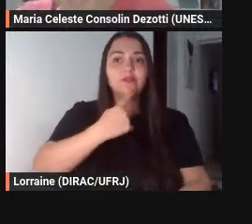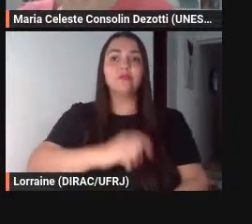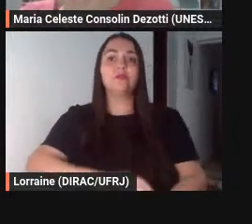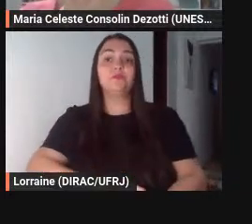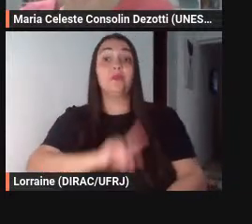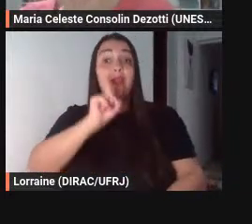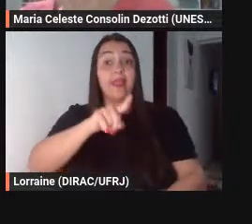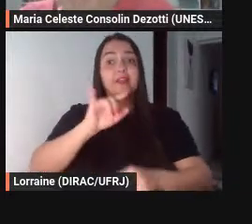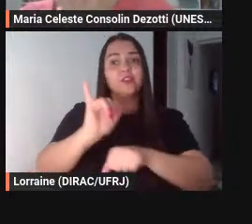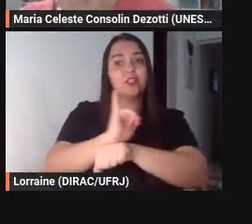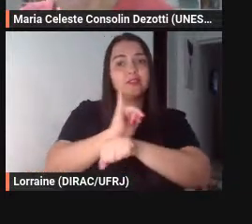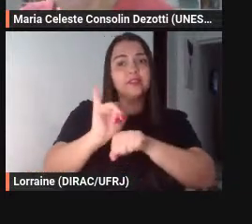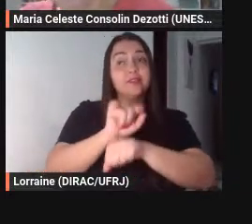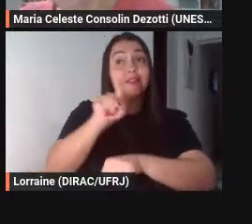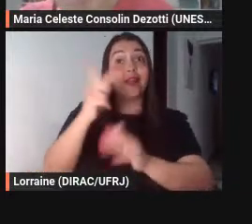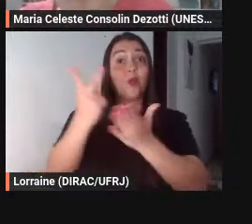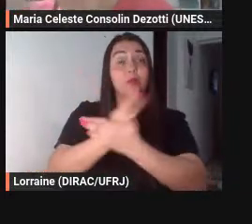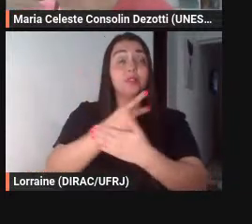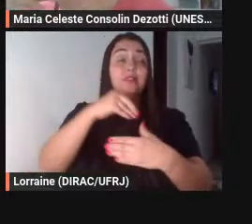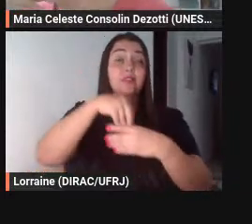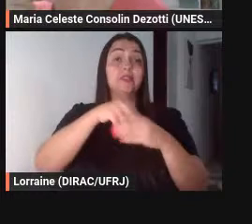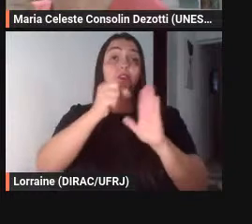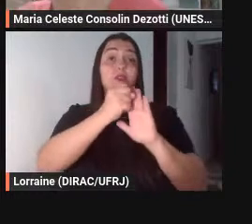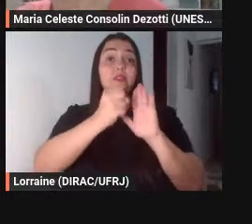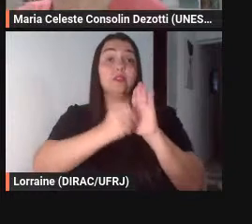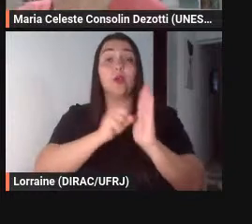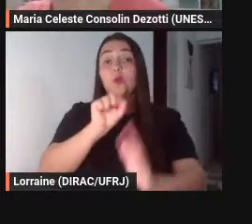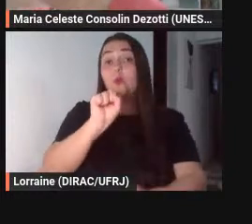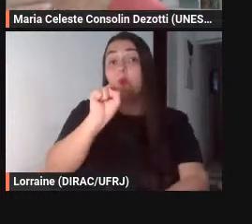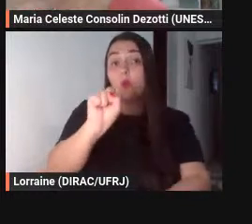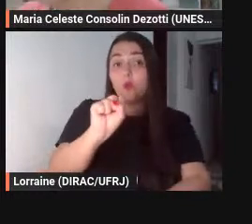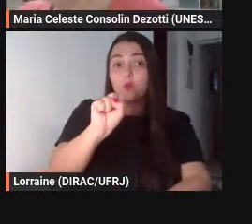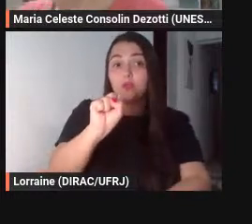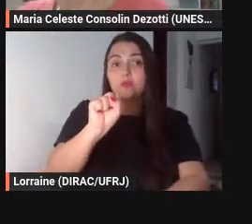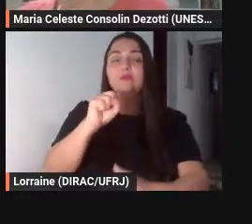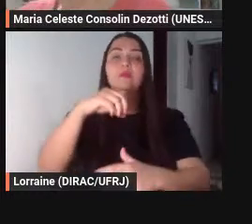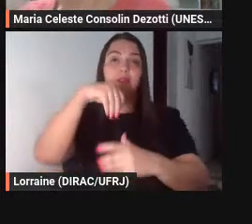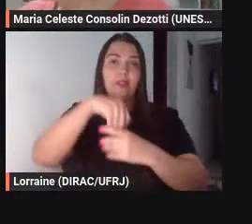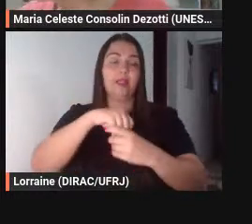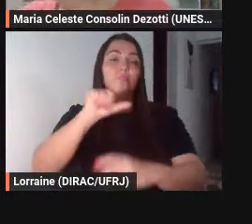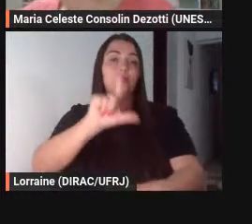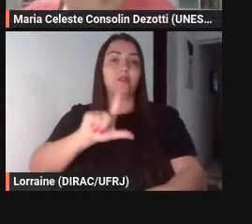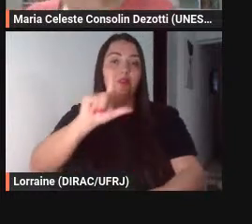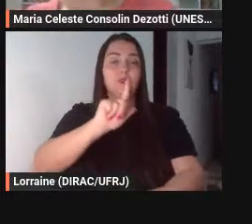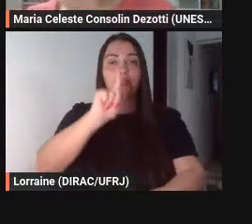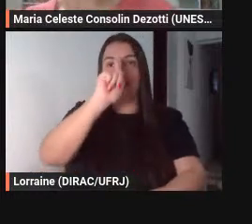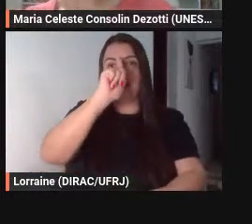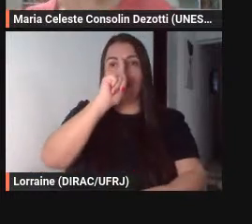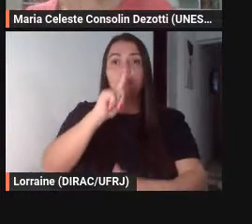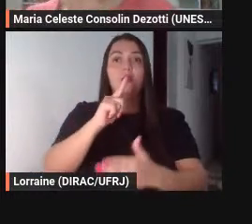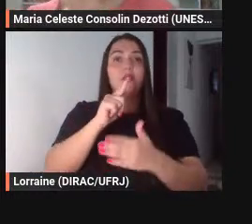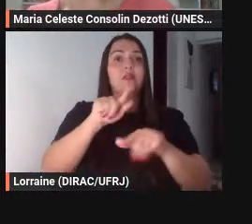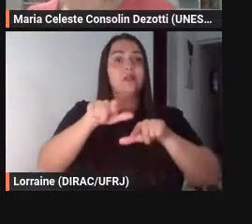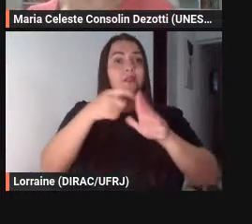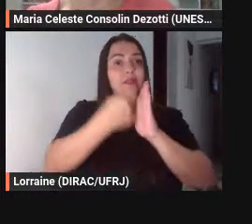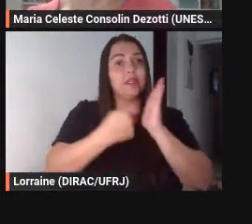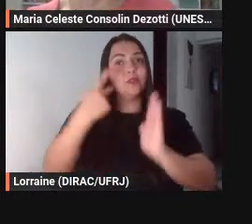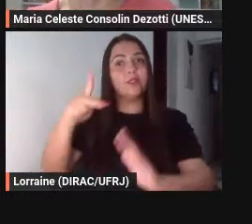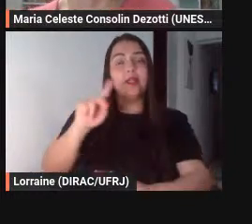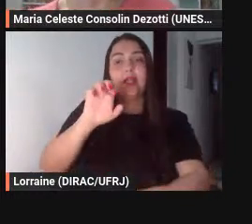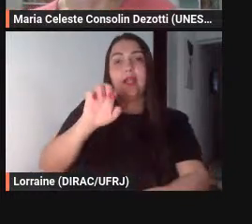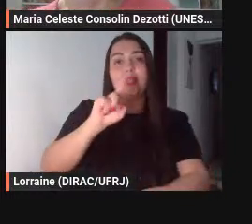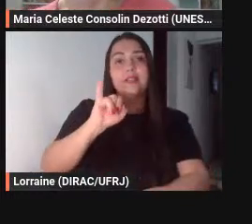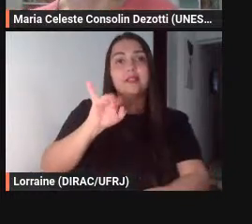aparece já no século oito na literatura grega na obra do exíldo né no texto os